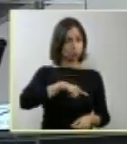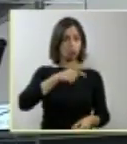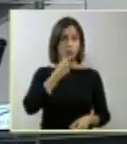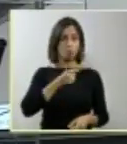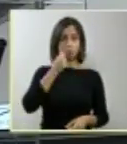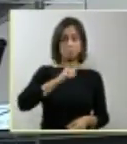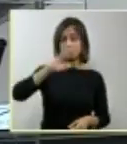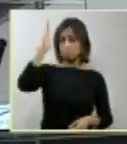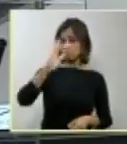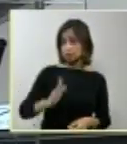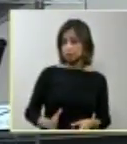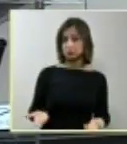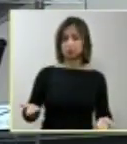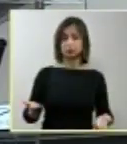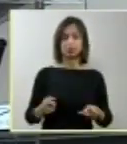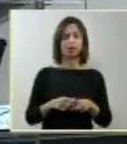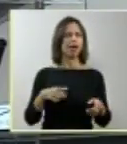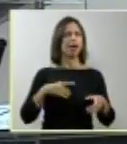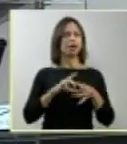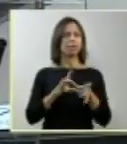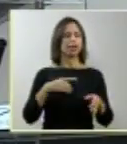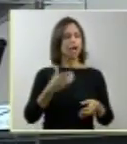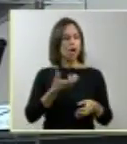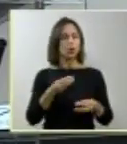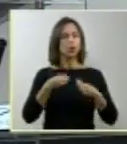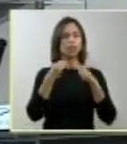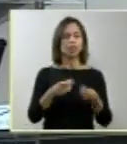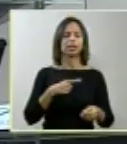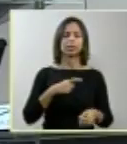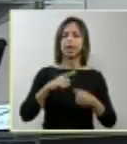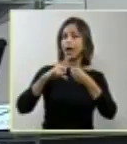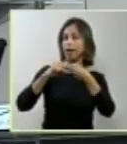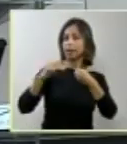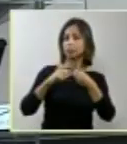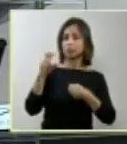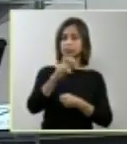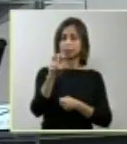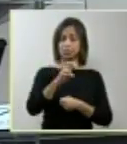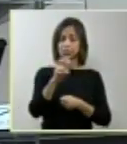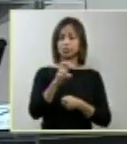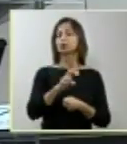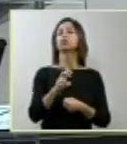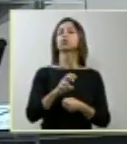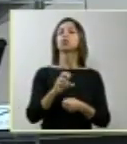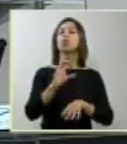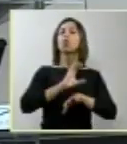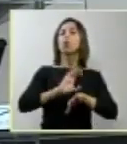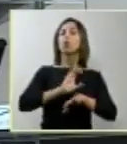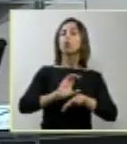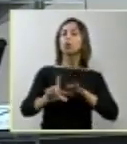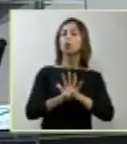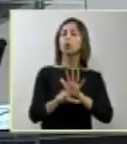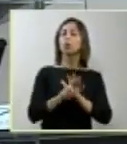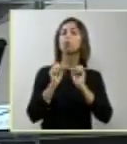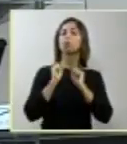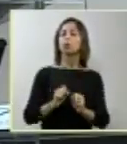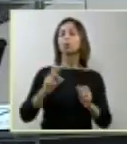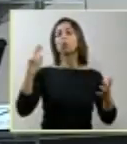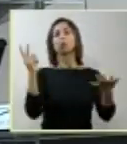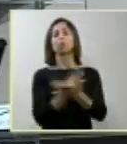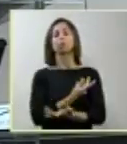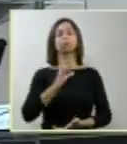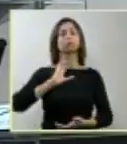flexível o direito à vida garantido no artigo 5º da Constituição Brasileira, poderemos chegar a um disparate um dia,